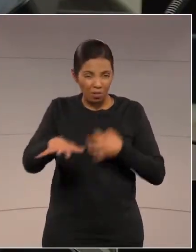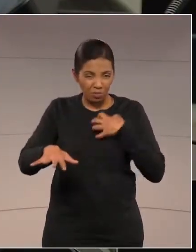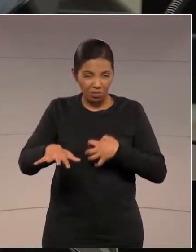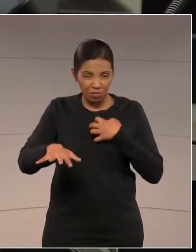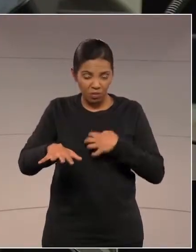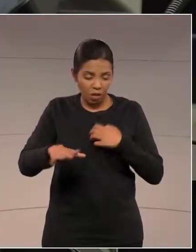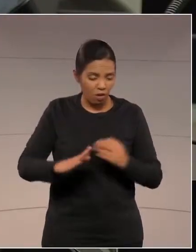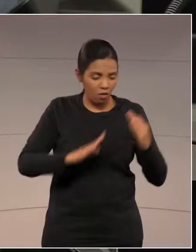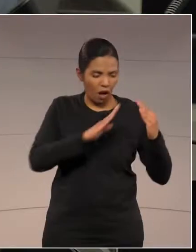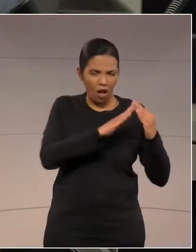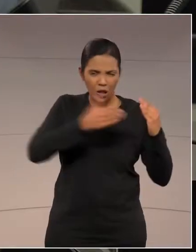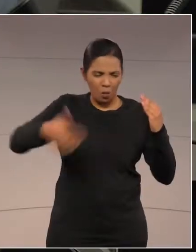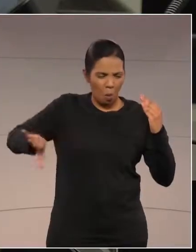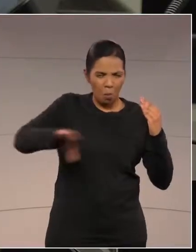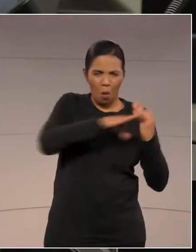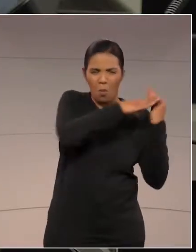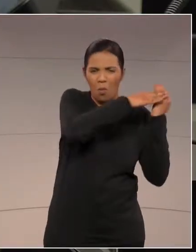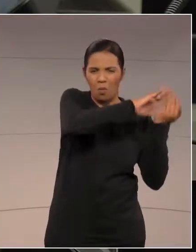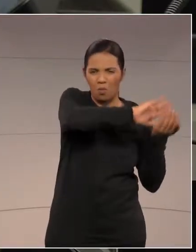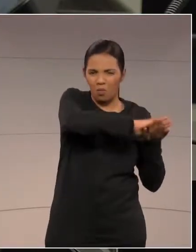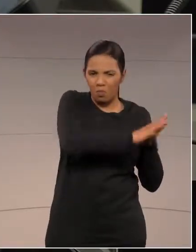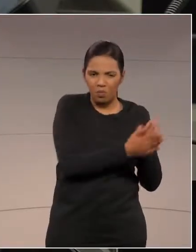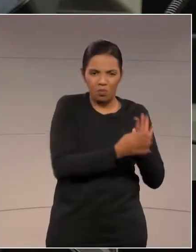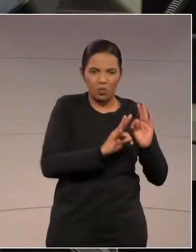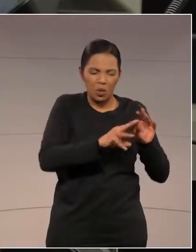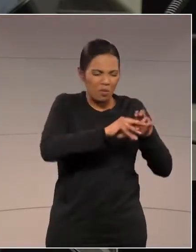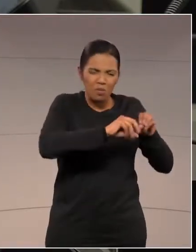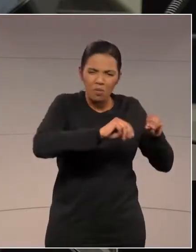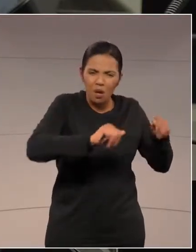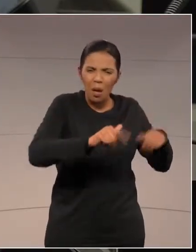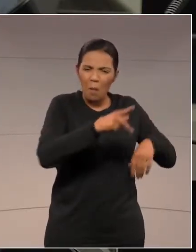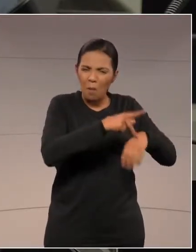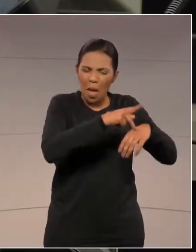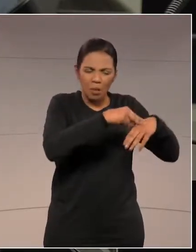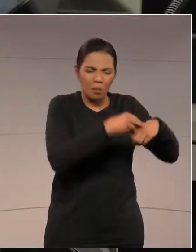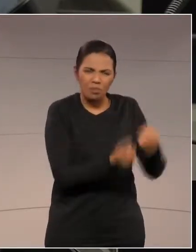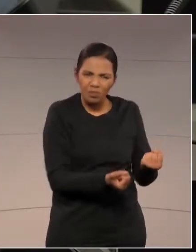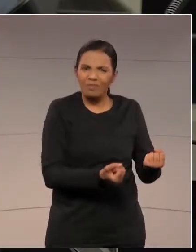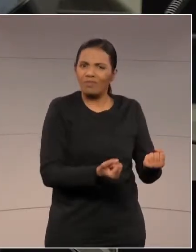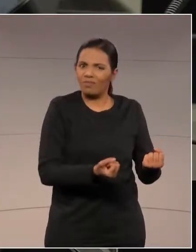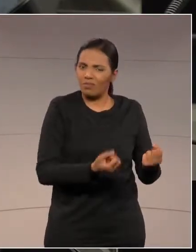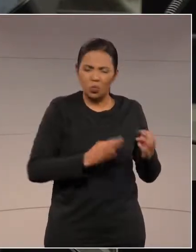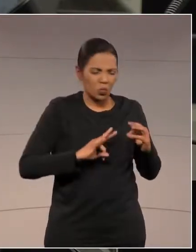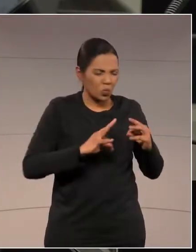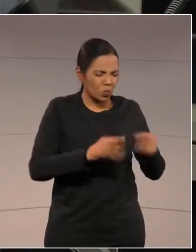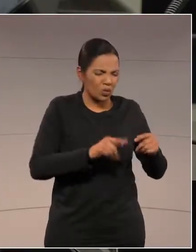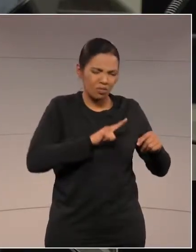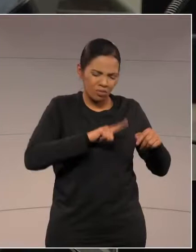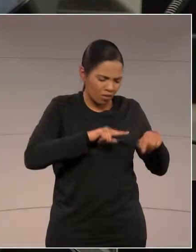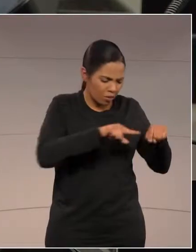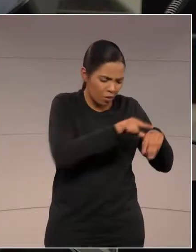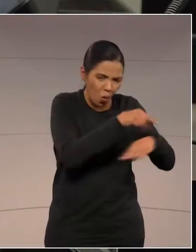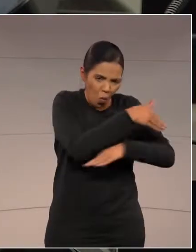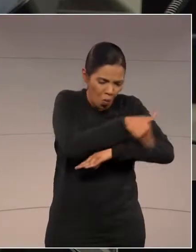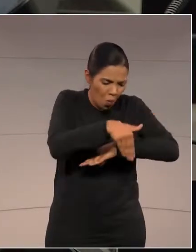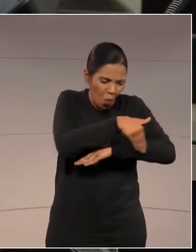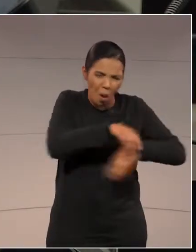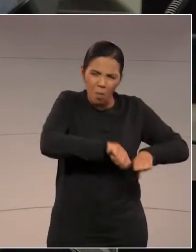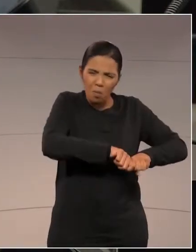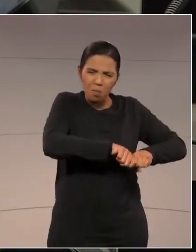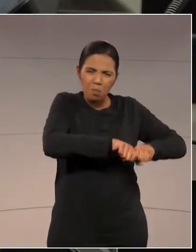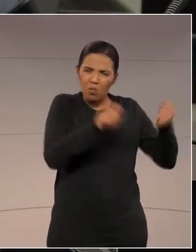come areia, pedra, as calçadas. A nossa